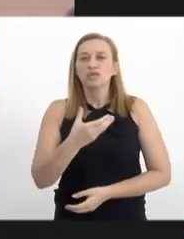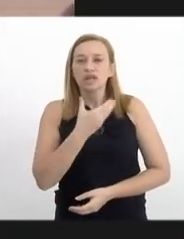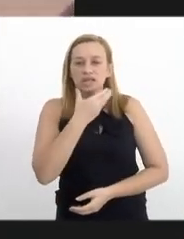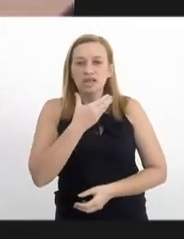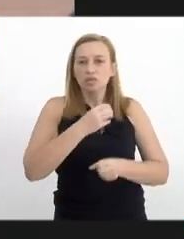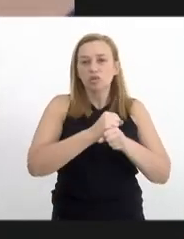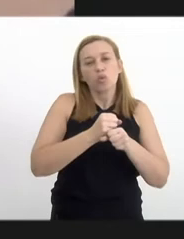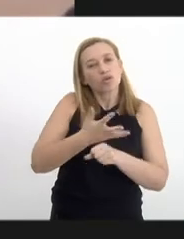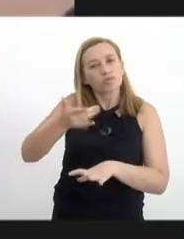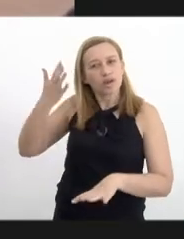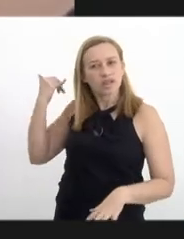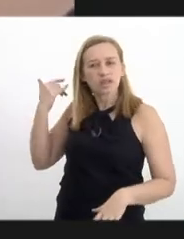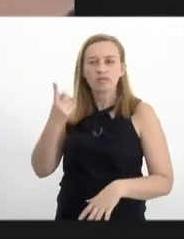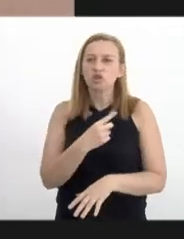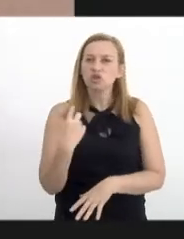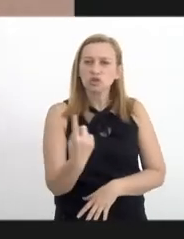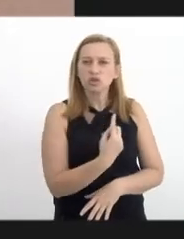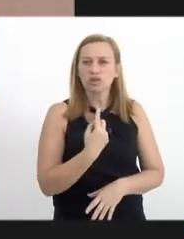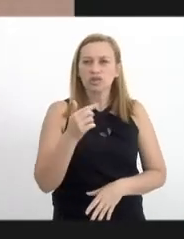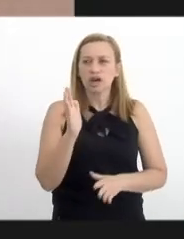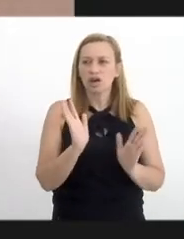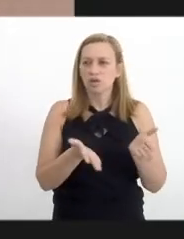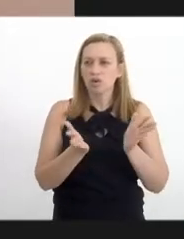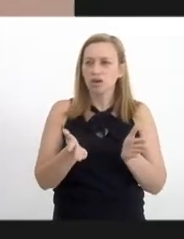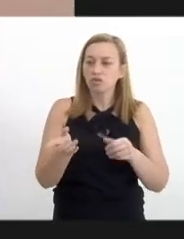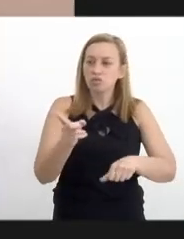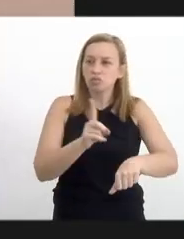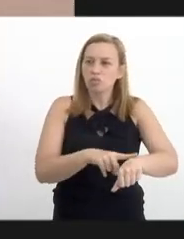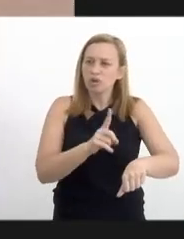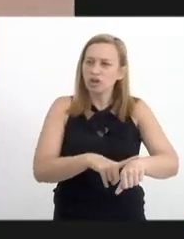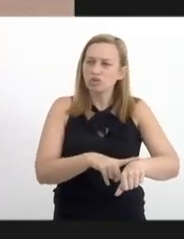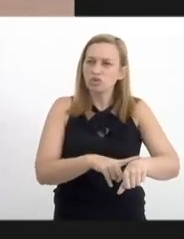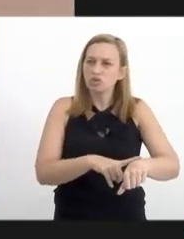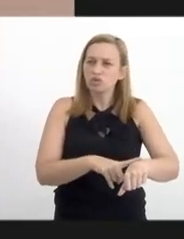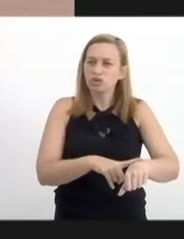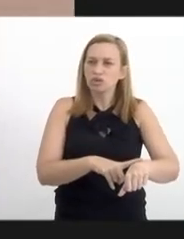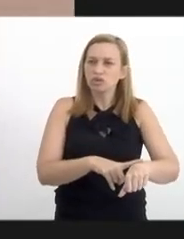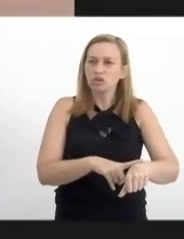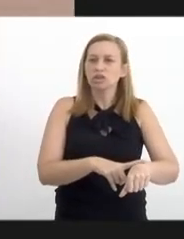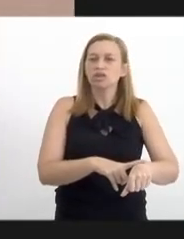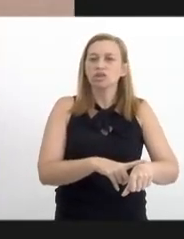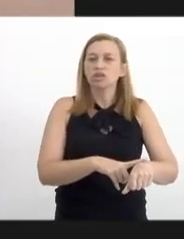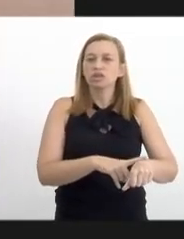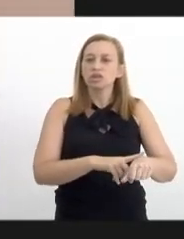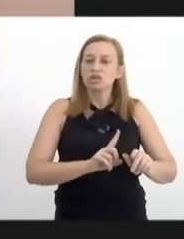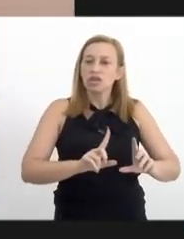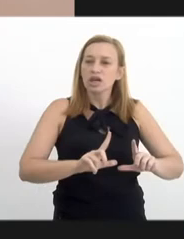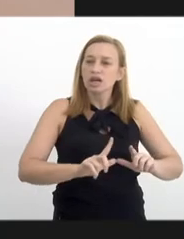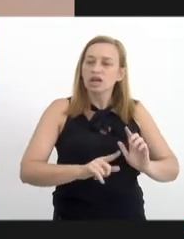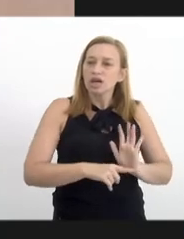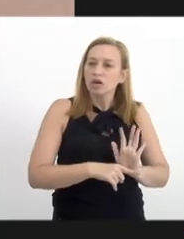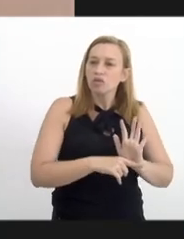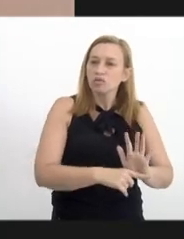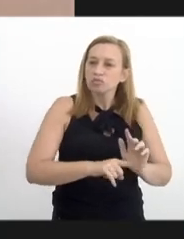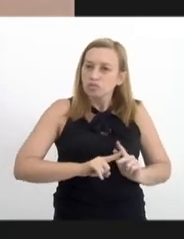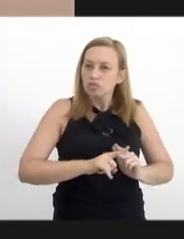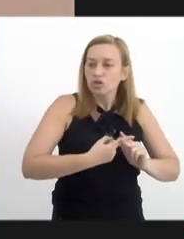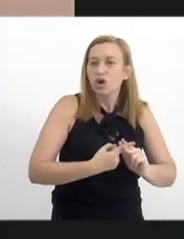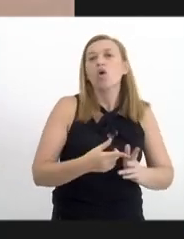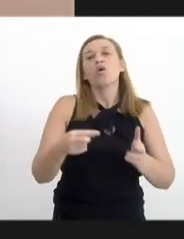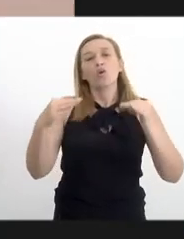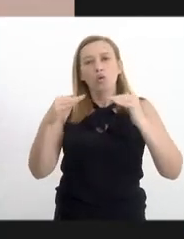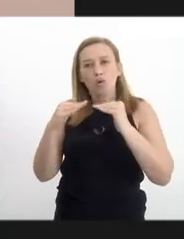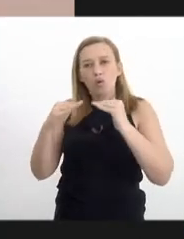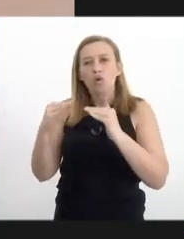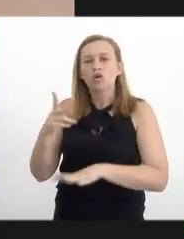do ano passado e nós estamos aí passando por esse momento de reestruturação das nossas ações. Concordo plenamente